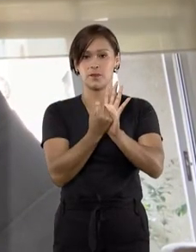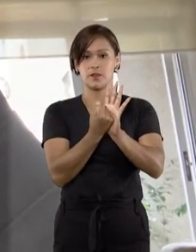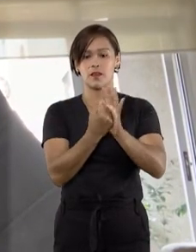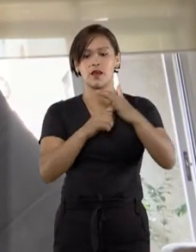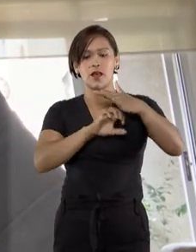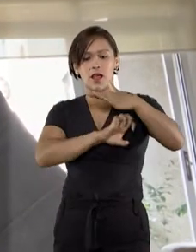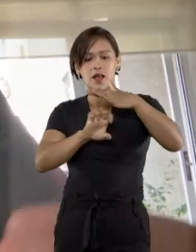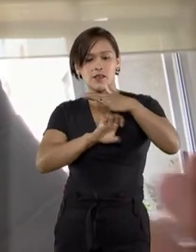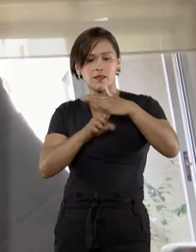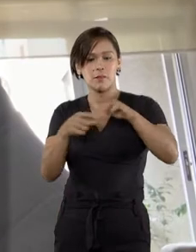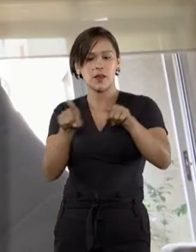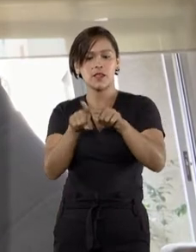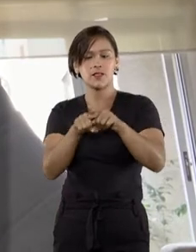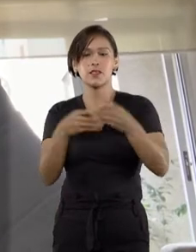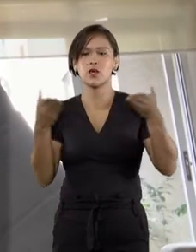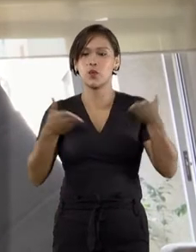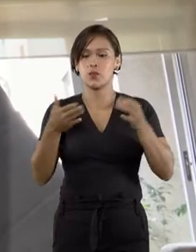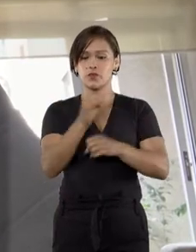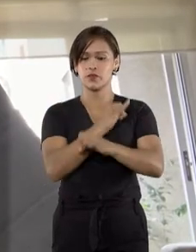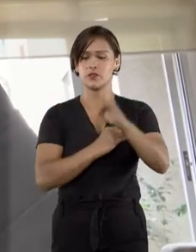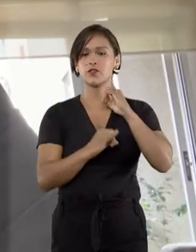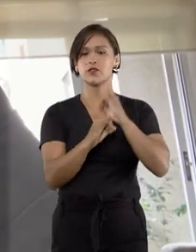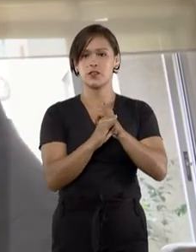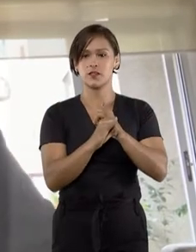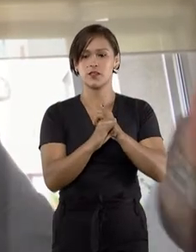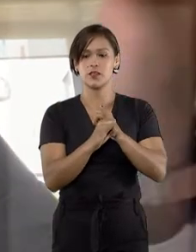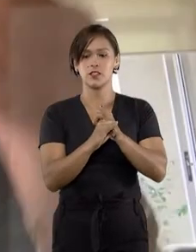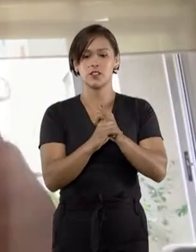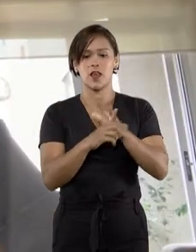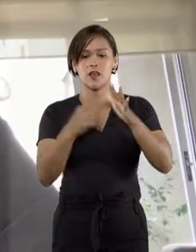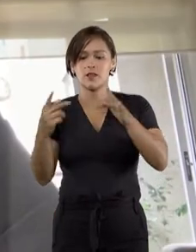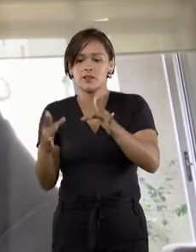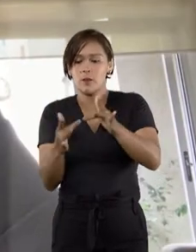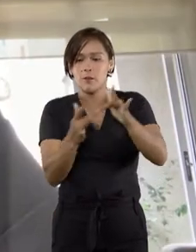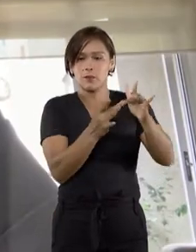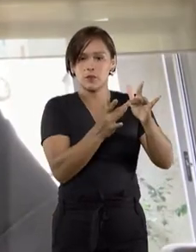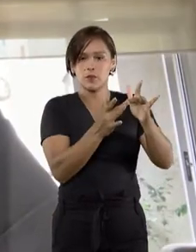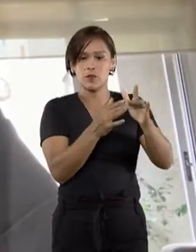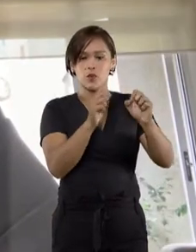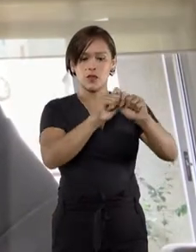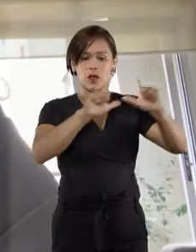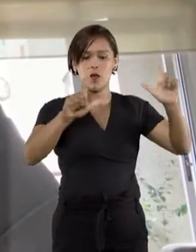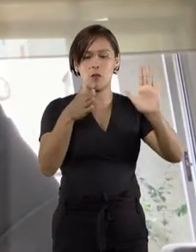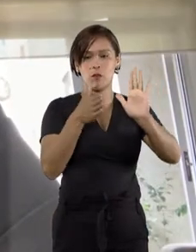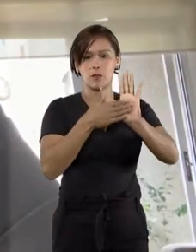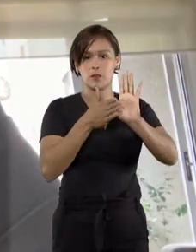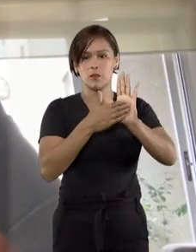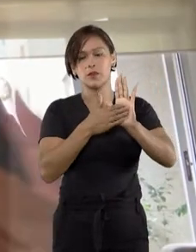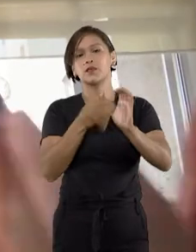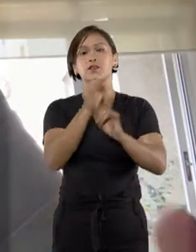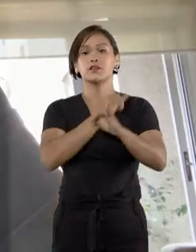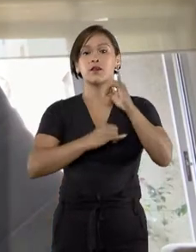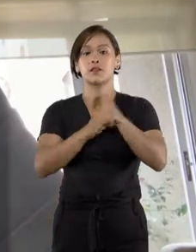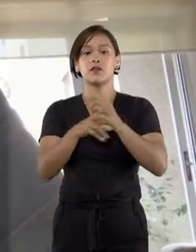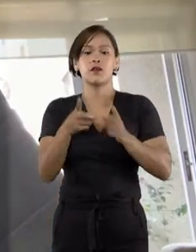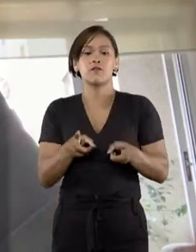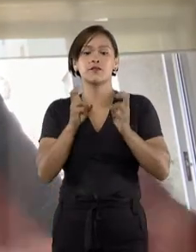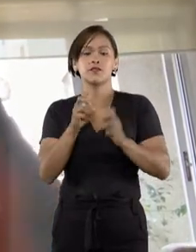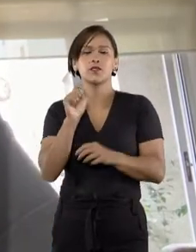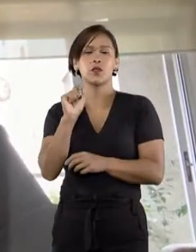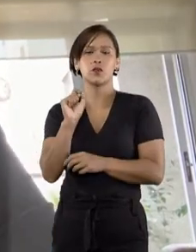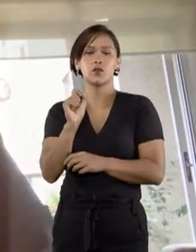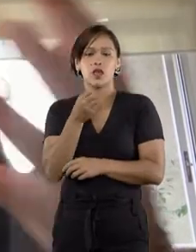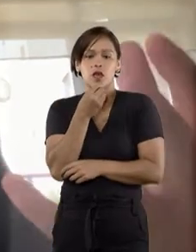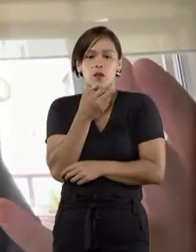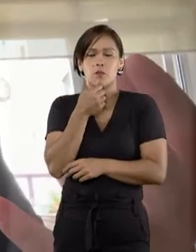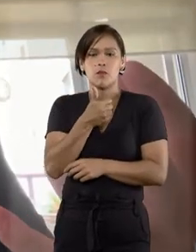As empresas, os players, vendedores, eles se plugam ao marketplace justamente visando-se